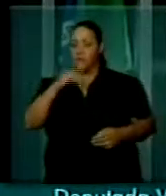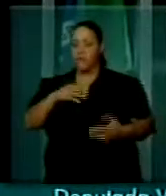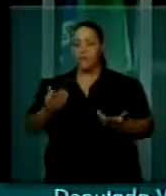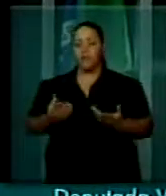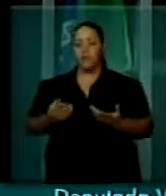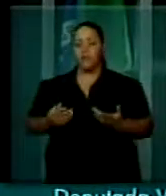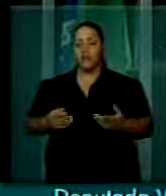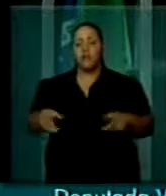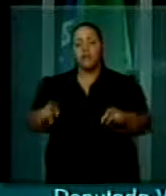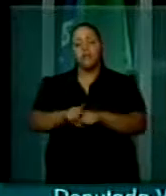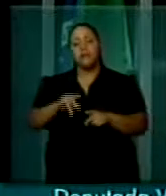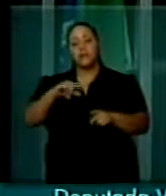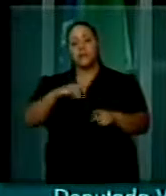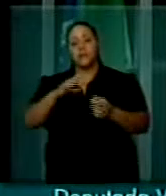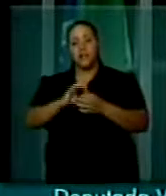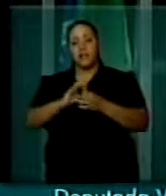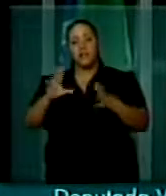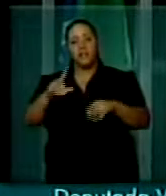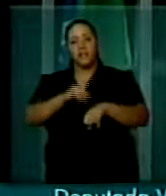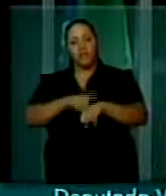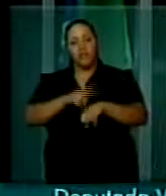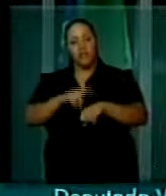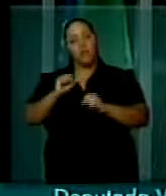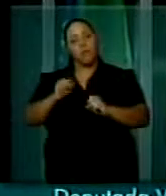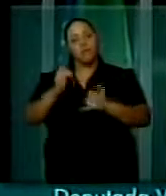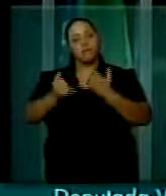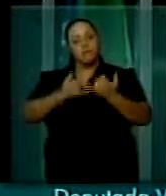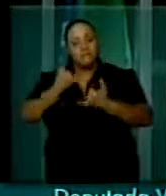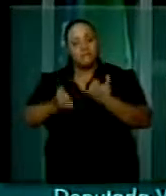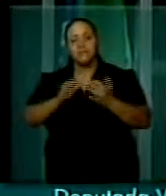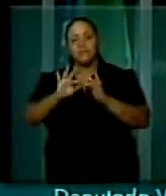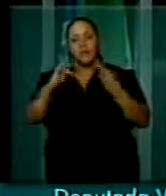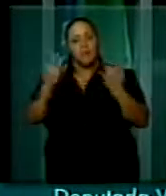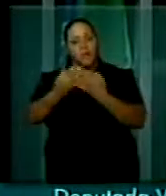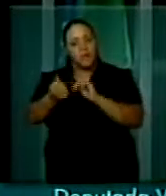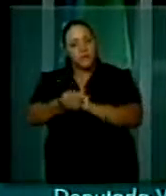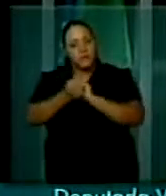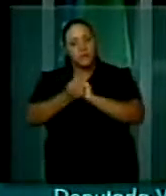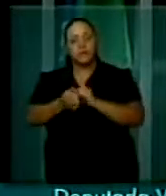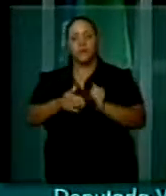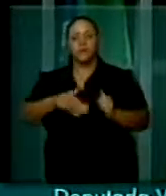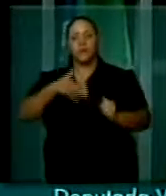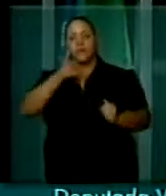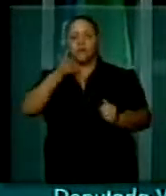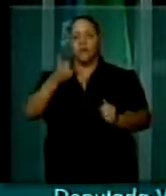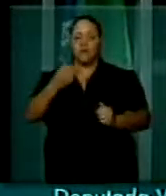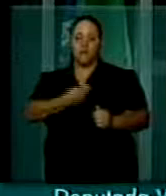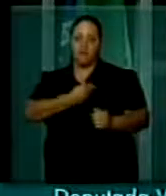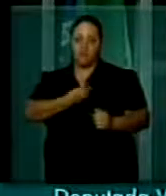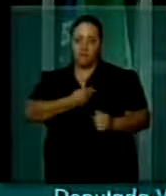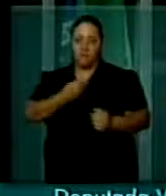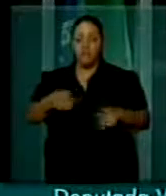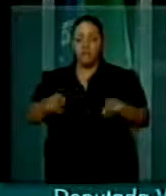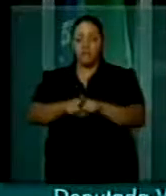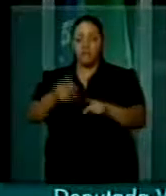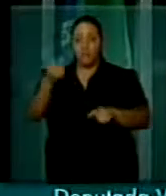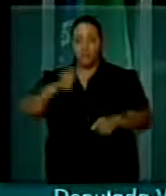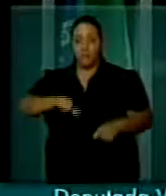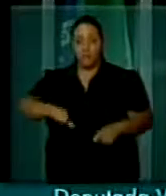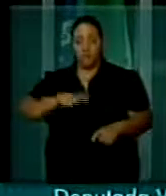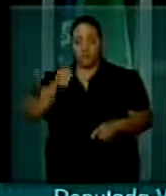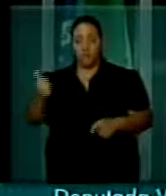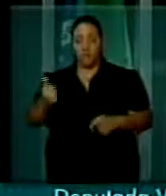livre é mais tempo para o lazer, é mais tempo para a família, para a qualidade de vida, para a qualificação e